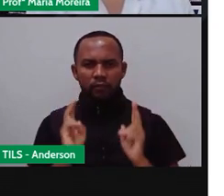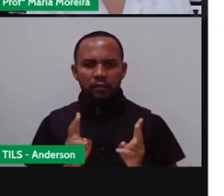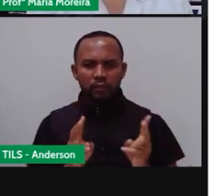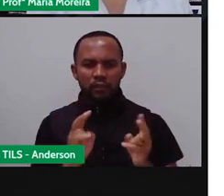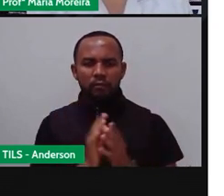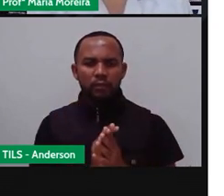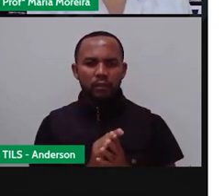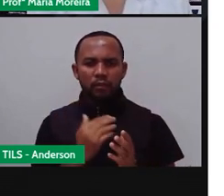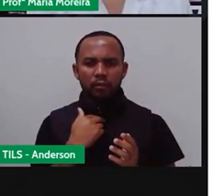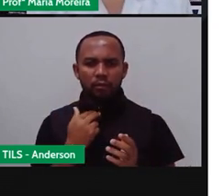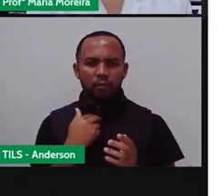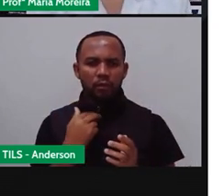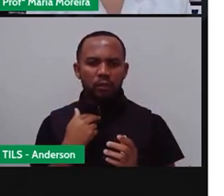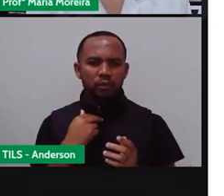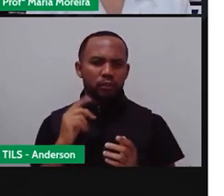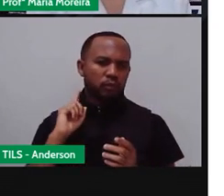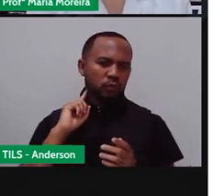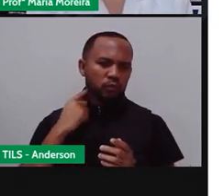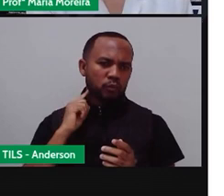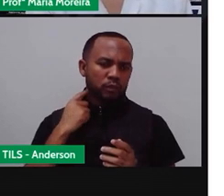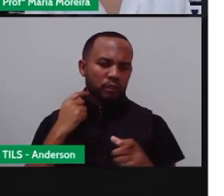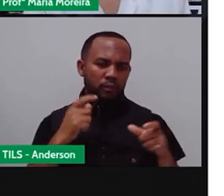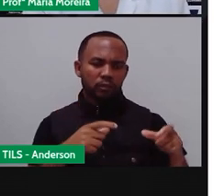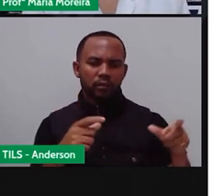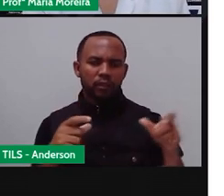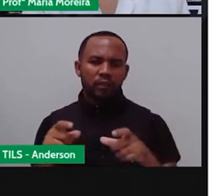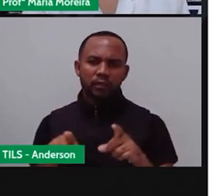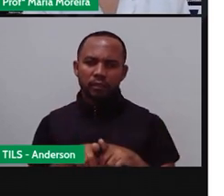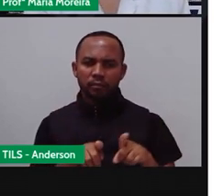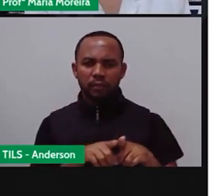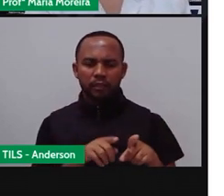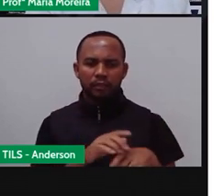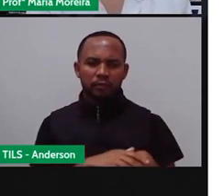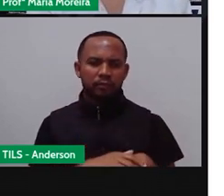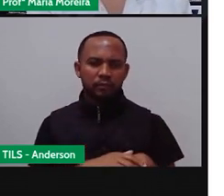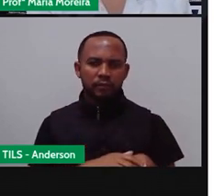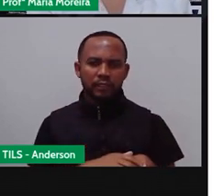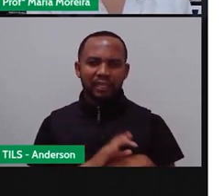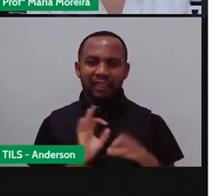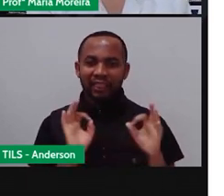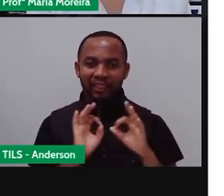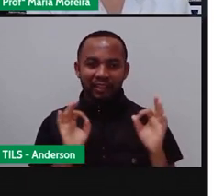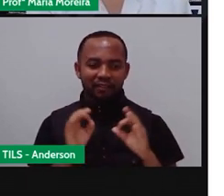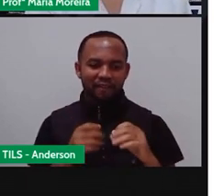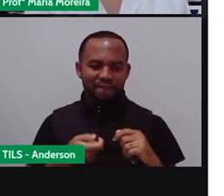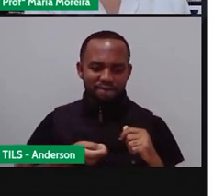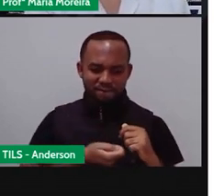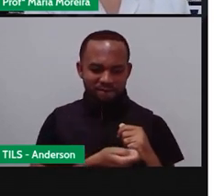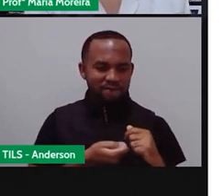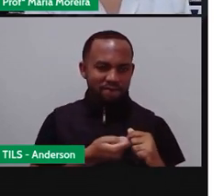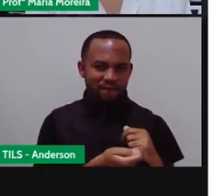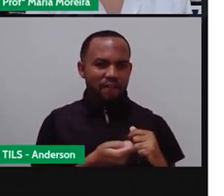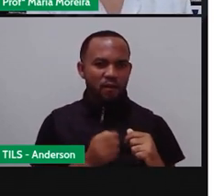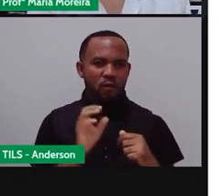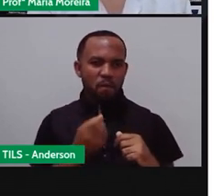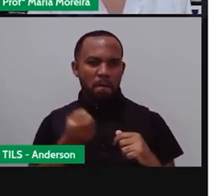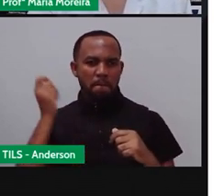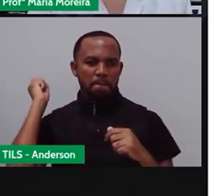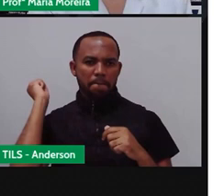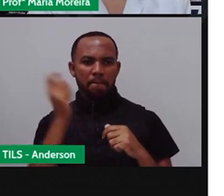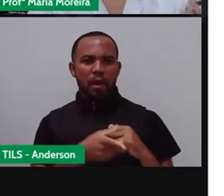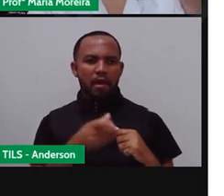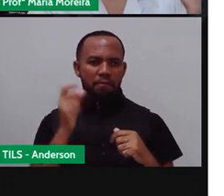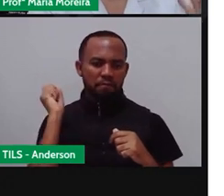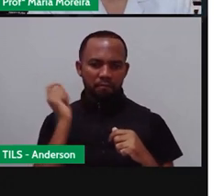não desmatando, não poluindo os rios. Por isso, nada de pegar, tocar, cutucar ou jogar objetos nesses seres